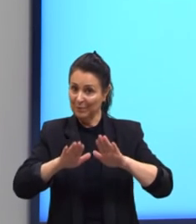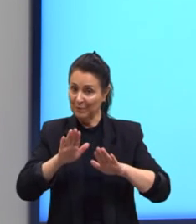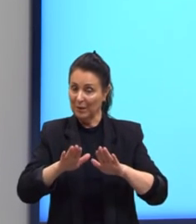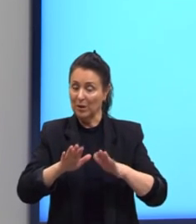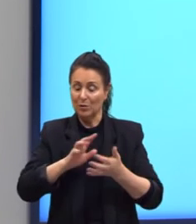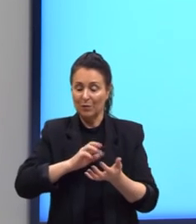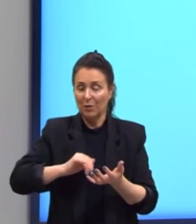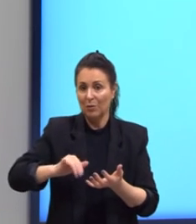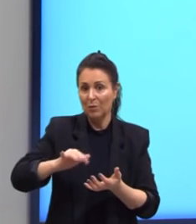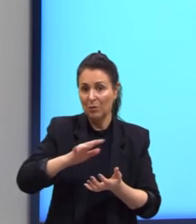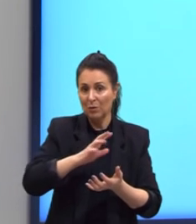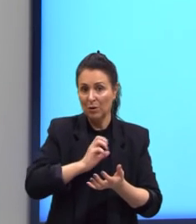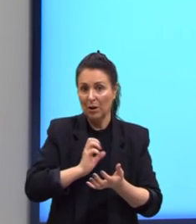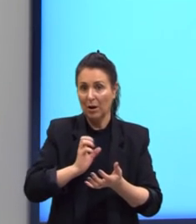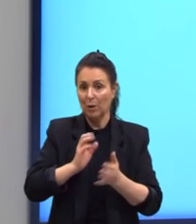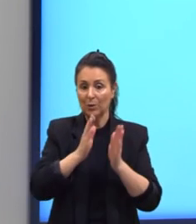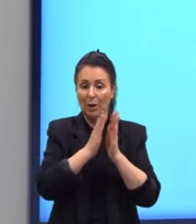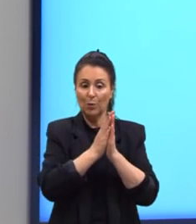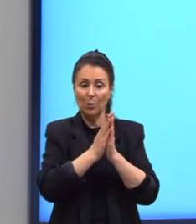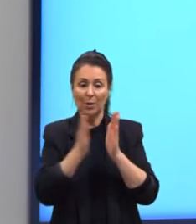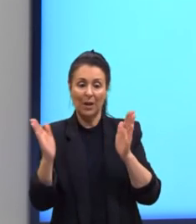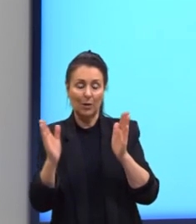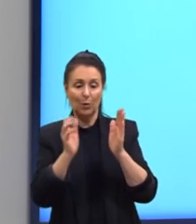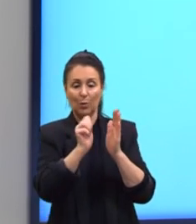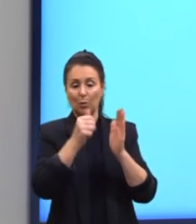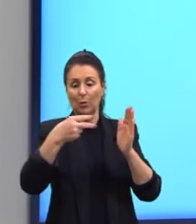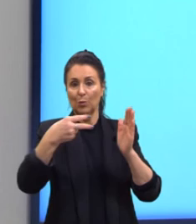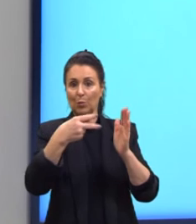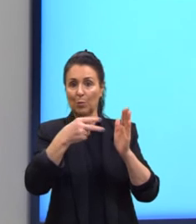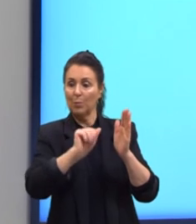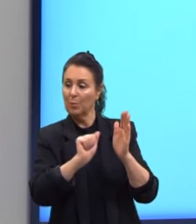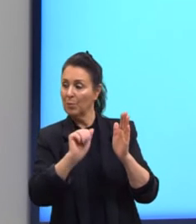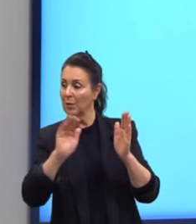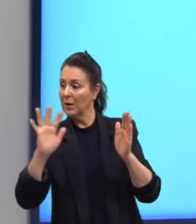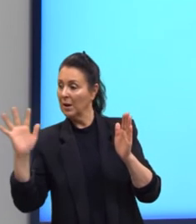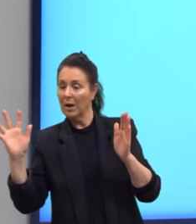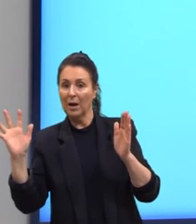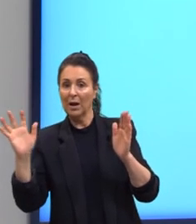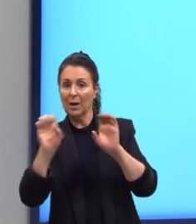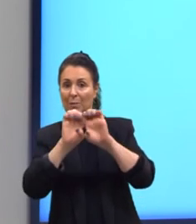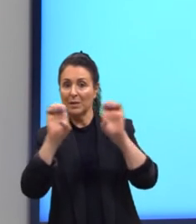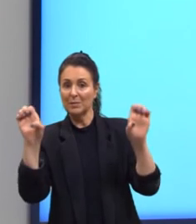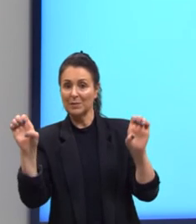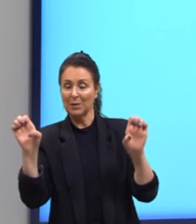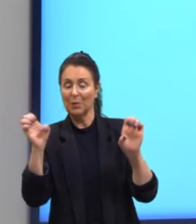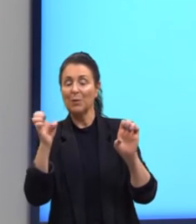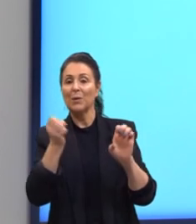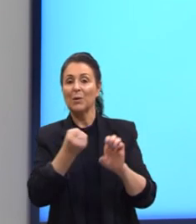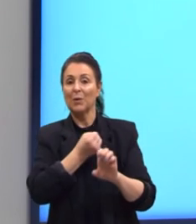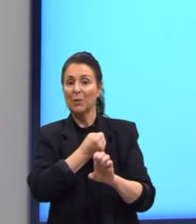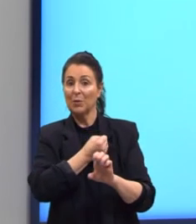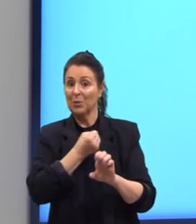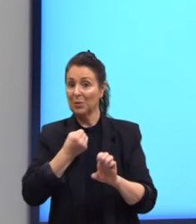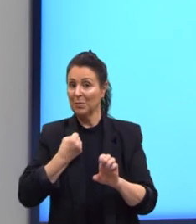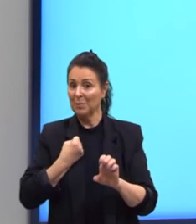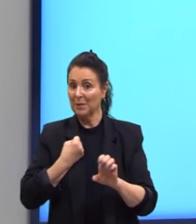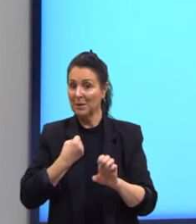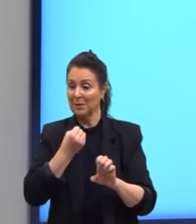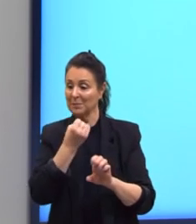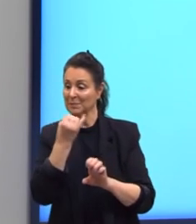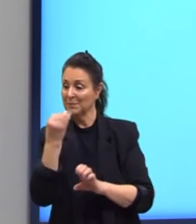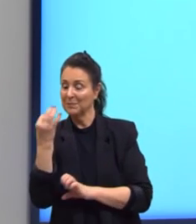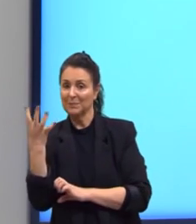calcular só o que está desse lado da igualdade vira uma expressão numérica e nós seguimos ali as ordens das